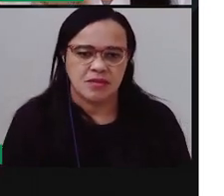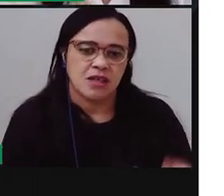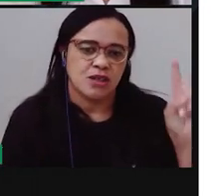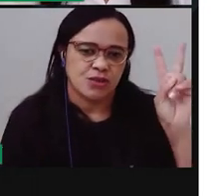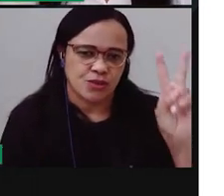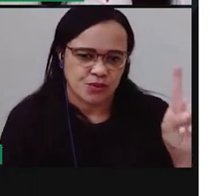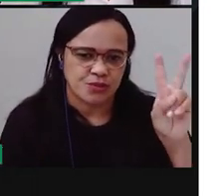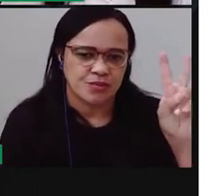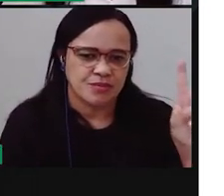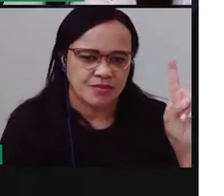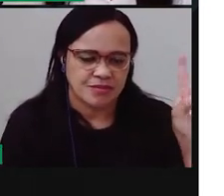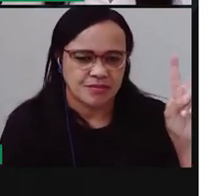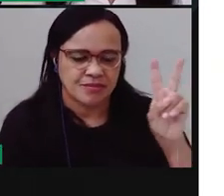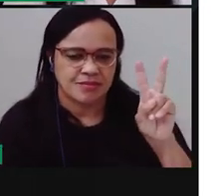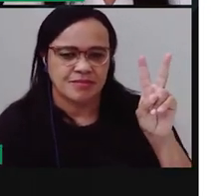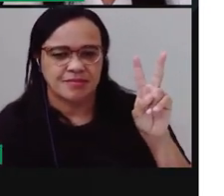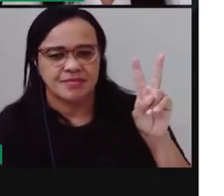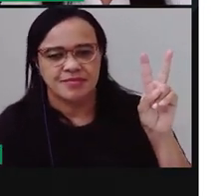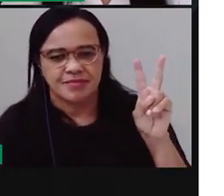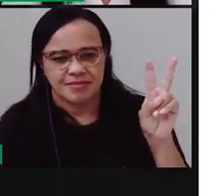Duas Sílabas